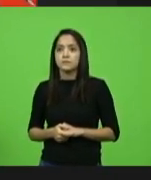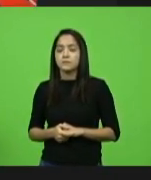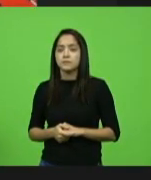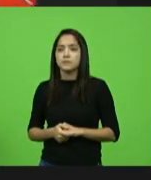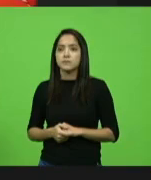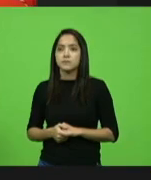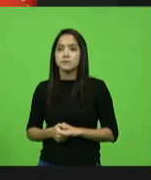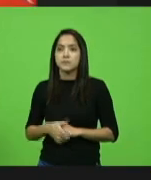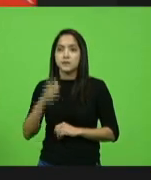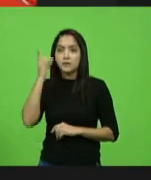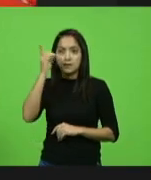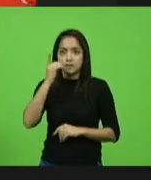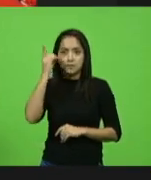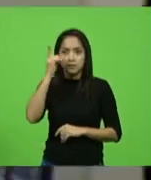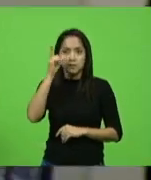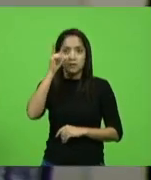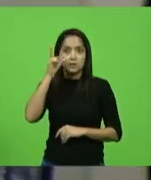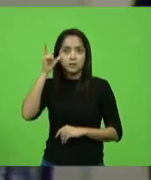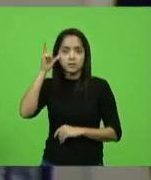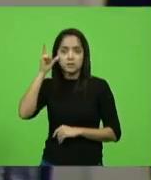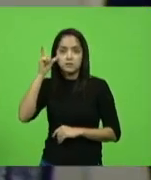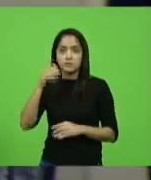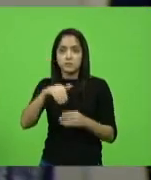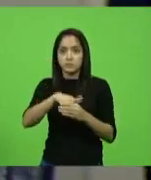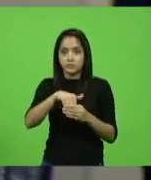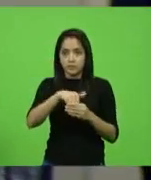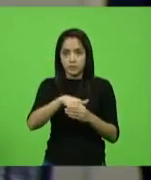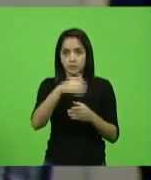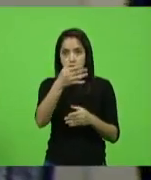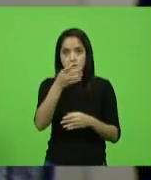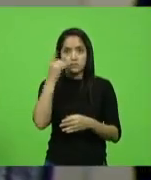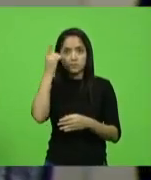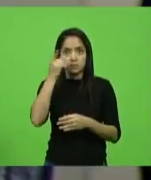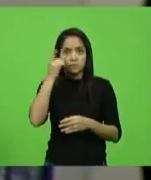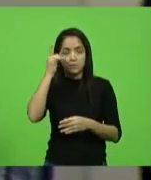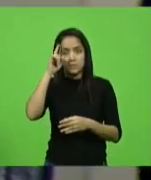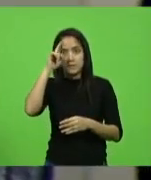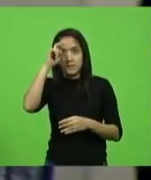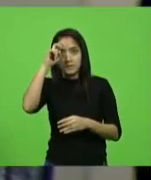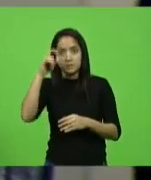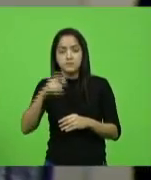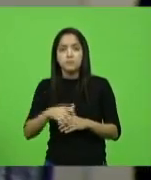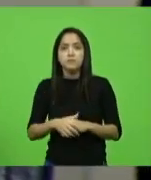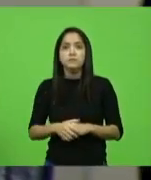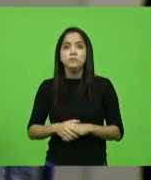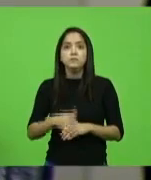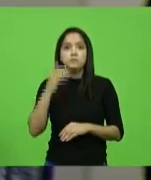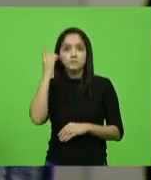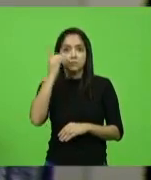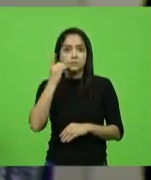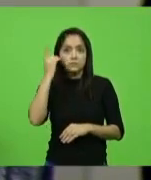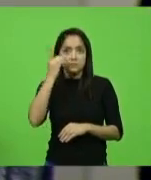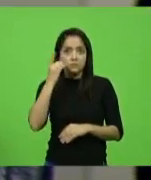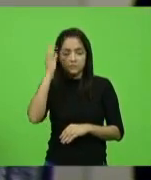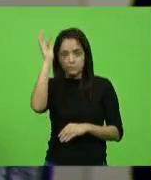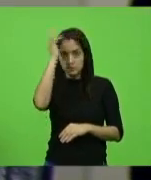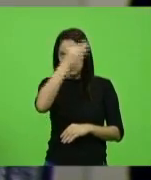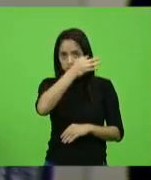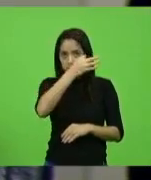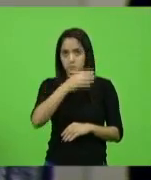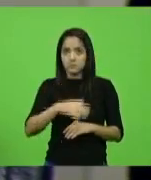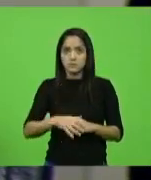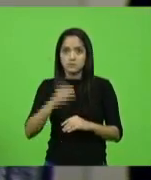Deputado Laércio Schuster vota no deputado Marcos Vieira, no deputado Fabiano da Luz,